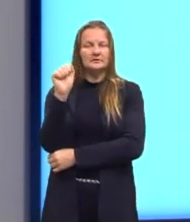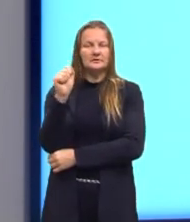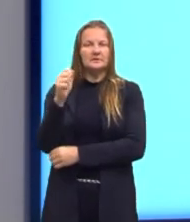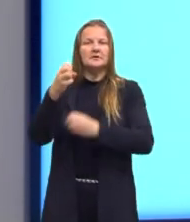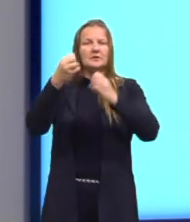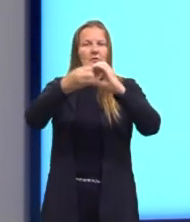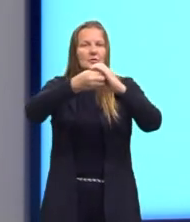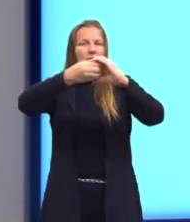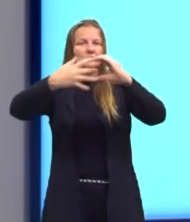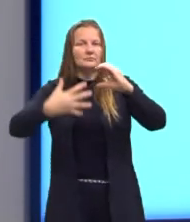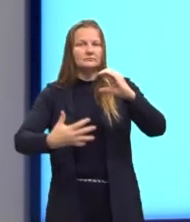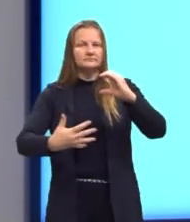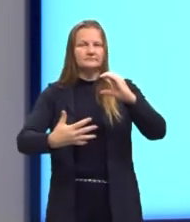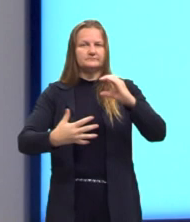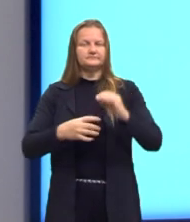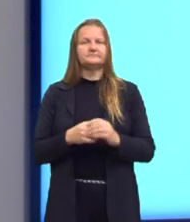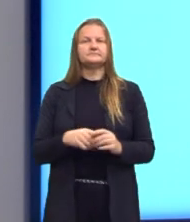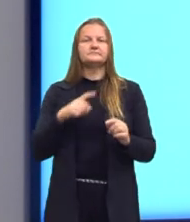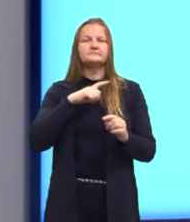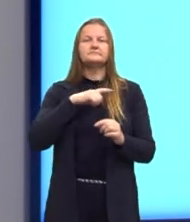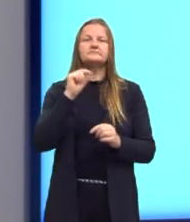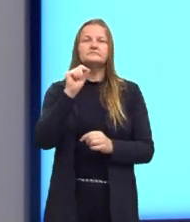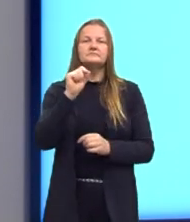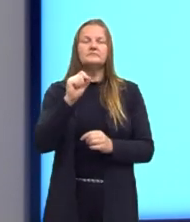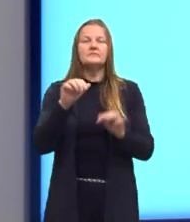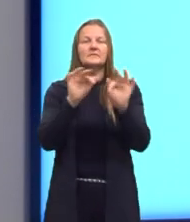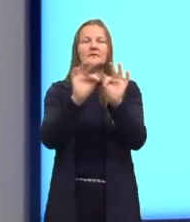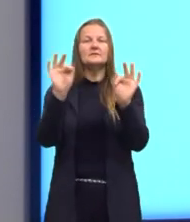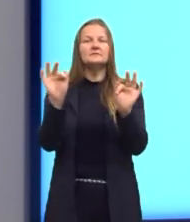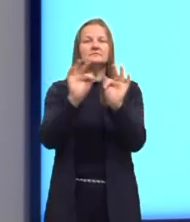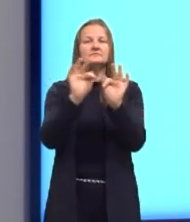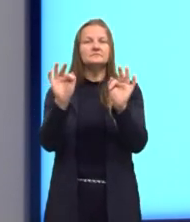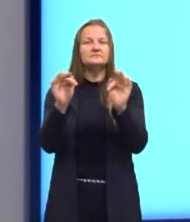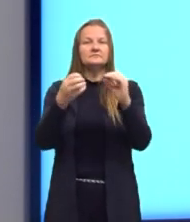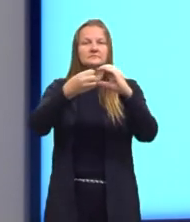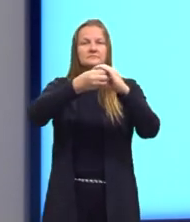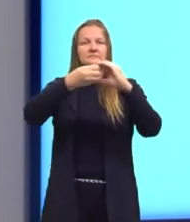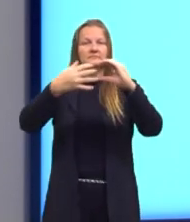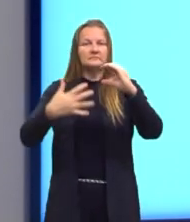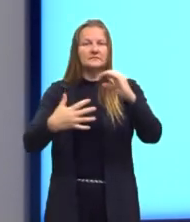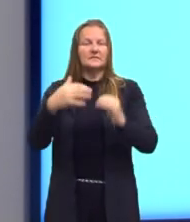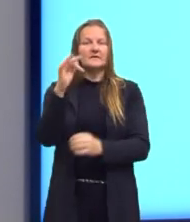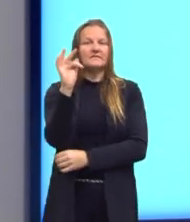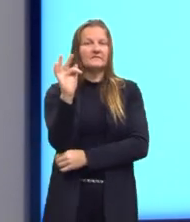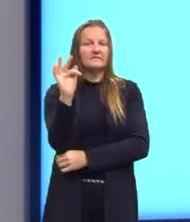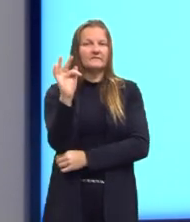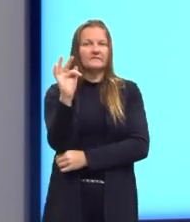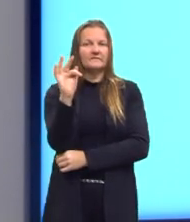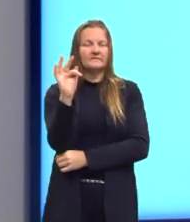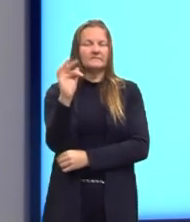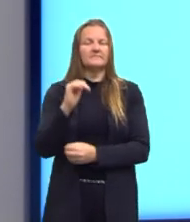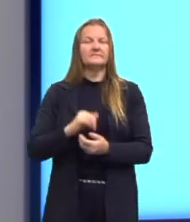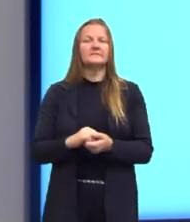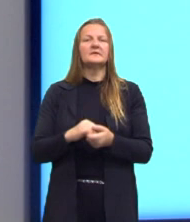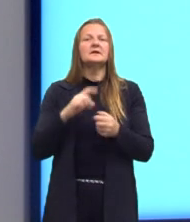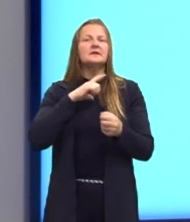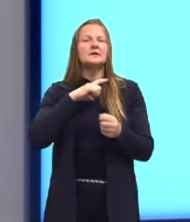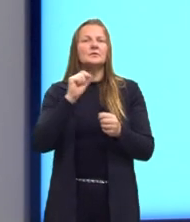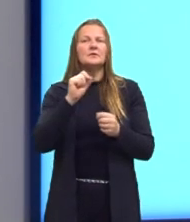classificações, tá? Nós temos, então, uma função, uma função F, então, de A em B. Ela será